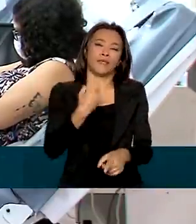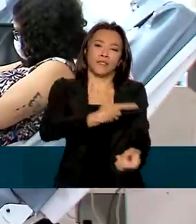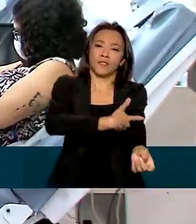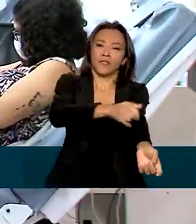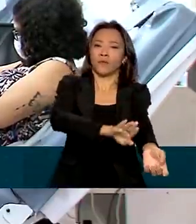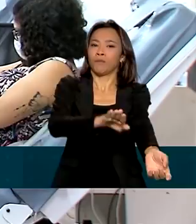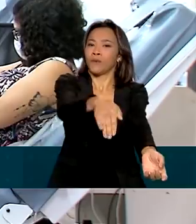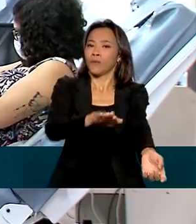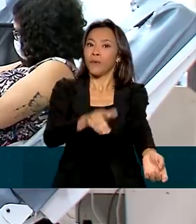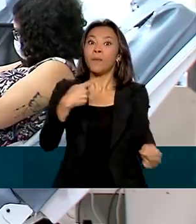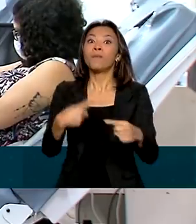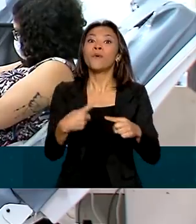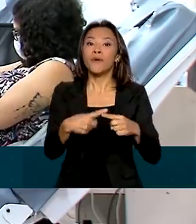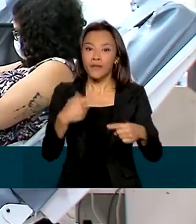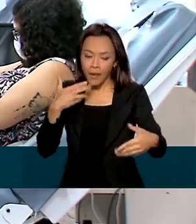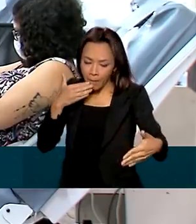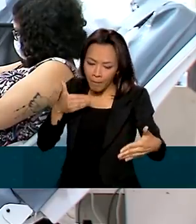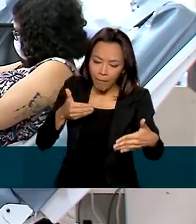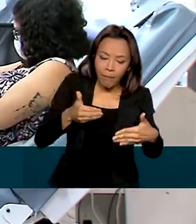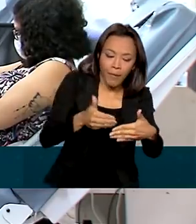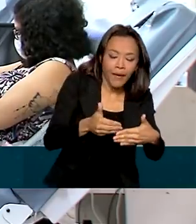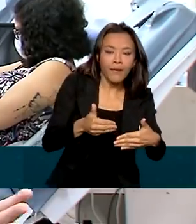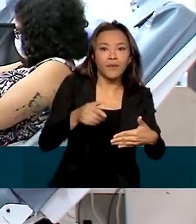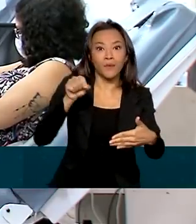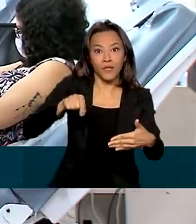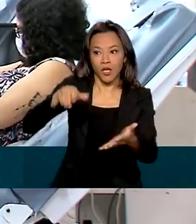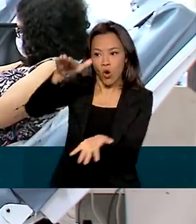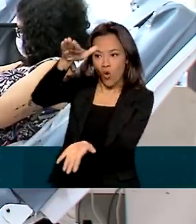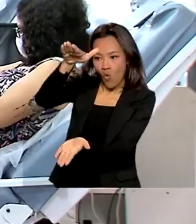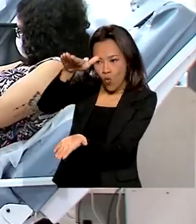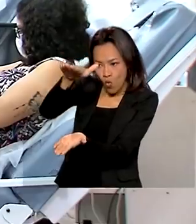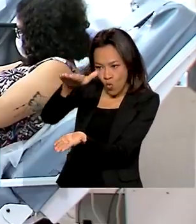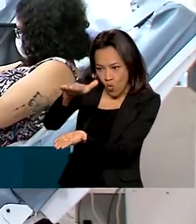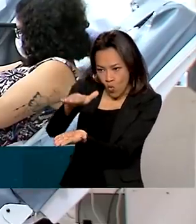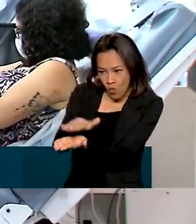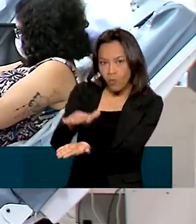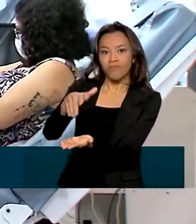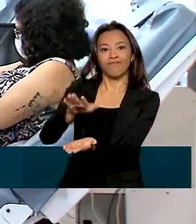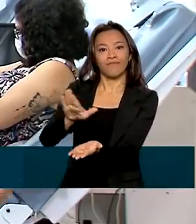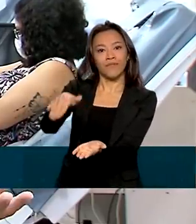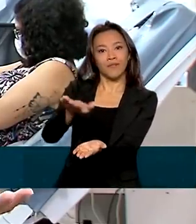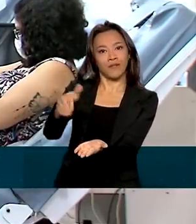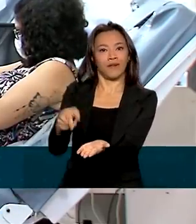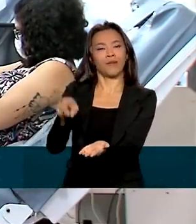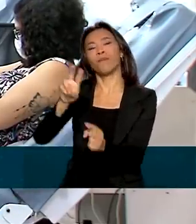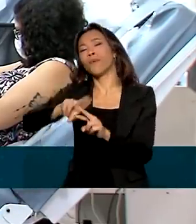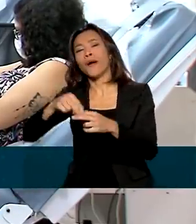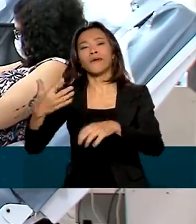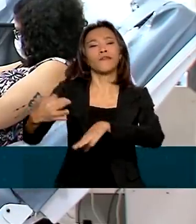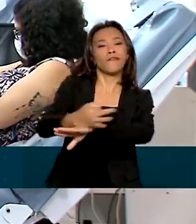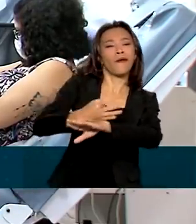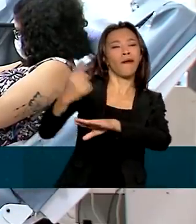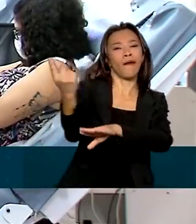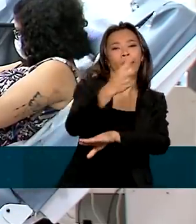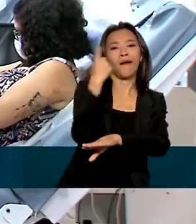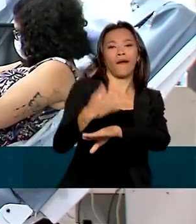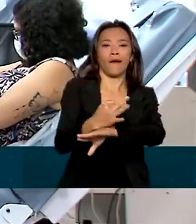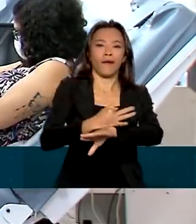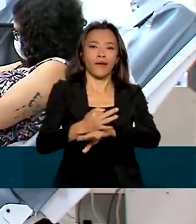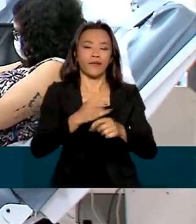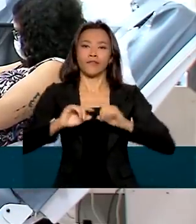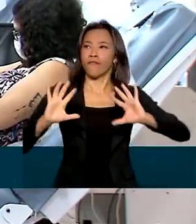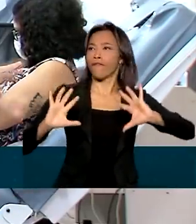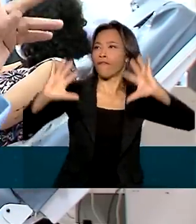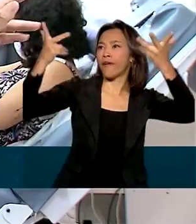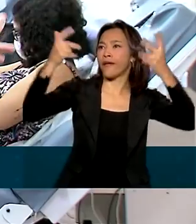porque está bem perto de um período em que os estoques de sangue ficam mais baixos. Com as férias, as festas de fim de ano e a